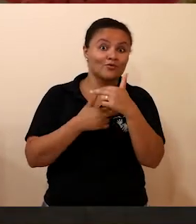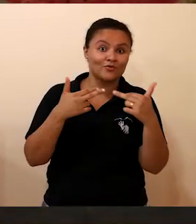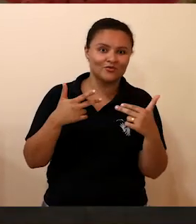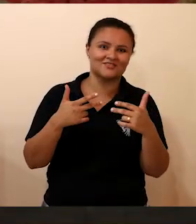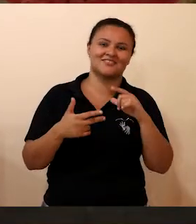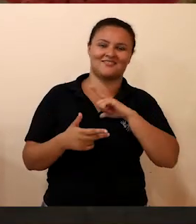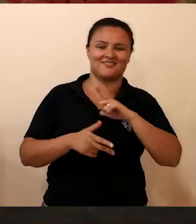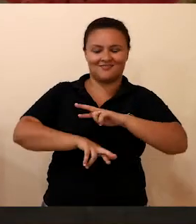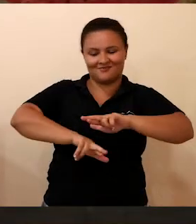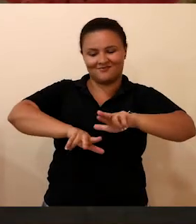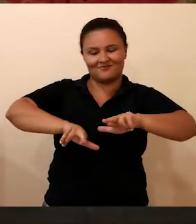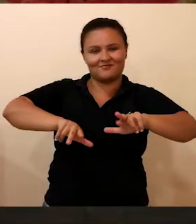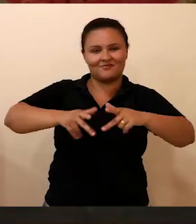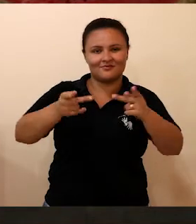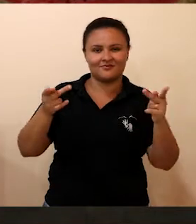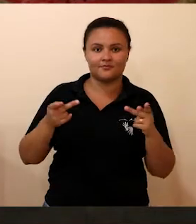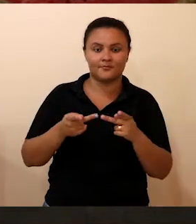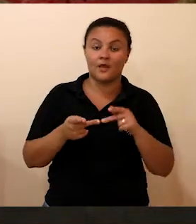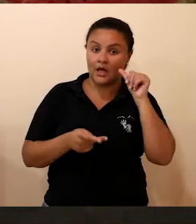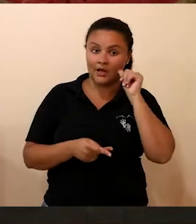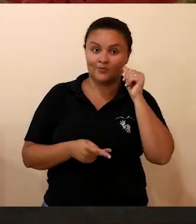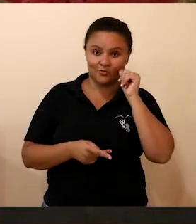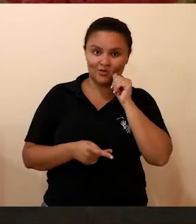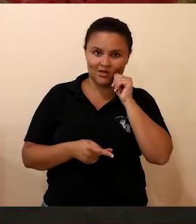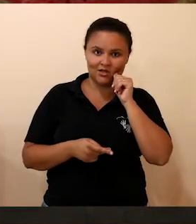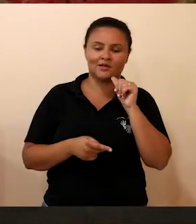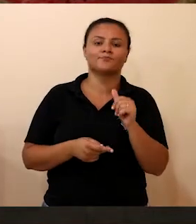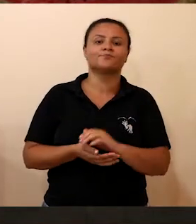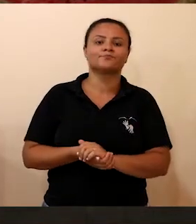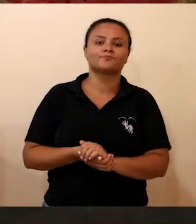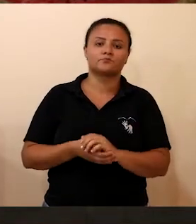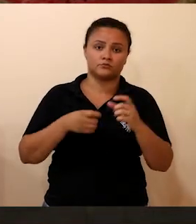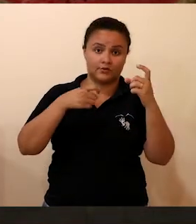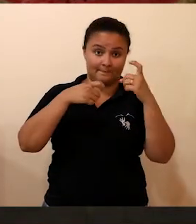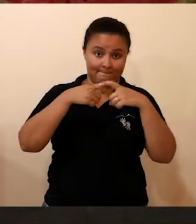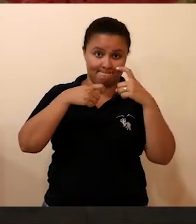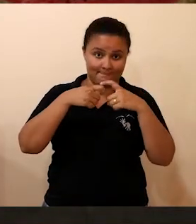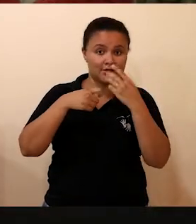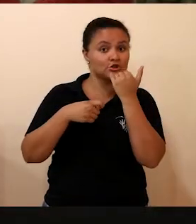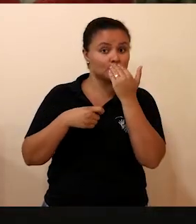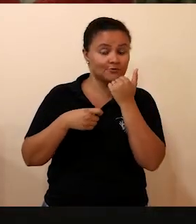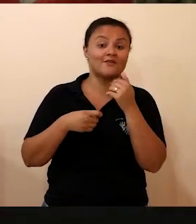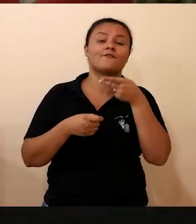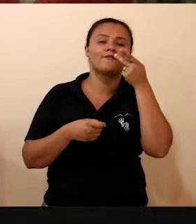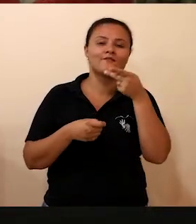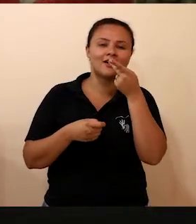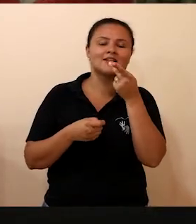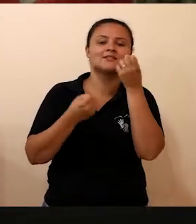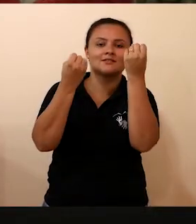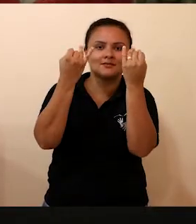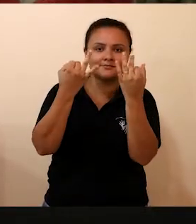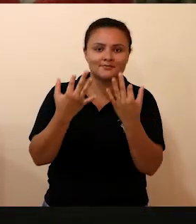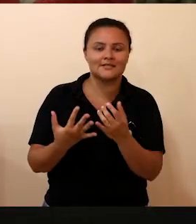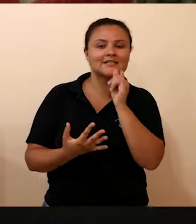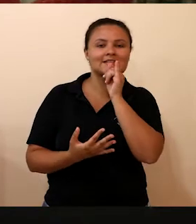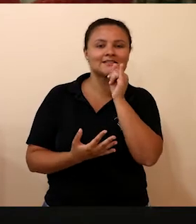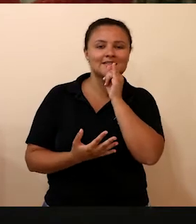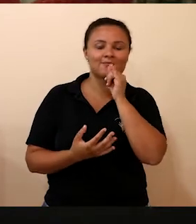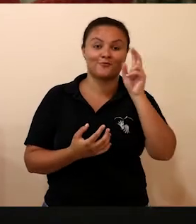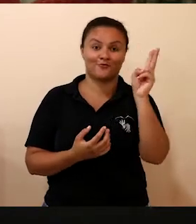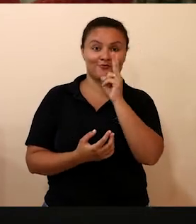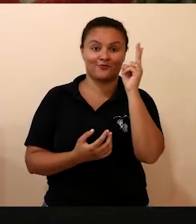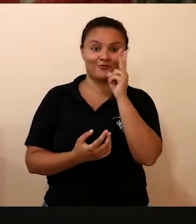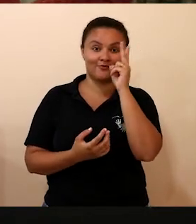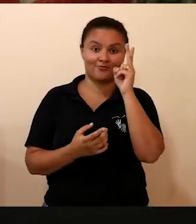A nutricionista Jaqueline Roque dá dicas de como aproveitar melhor essa fonte de vitaminas. Então, a banana, ela pode ser